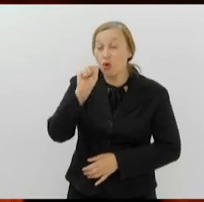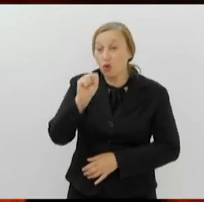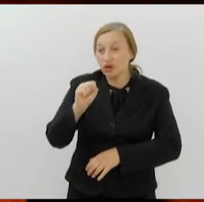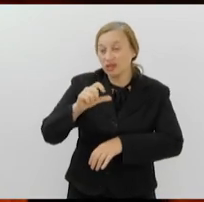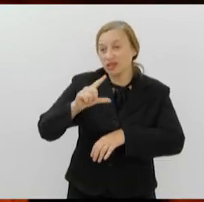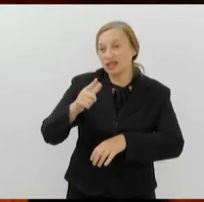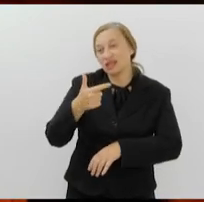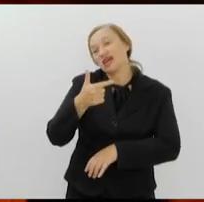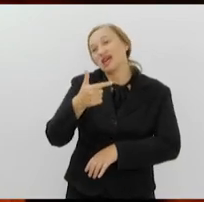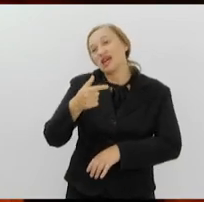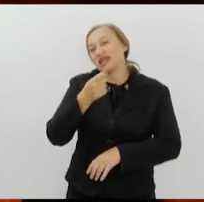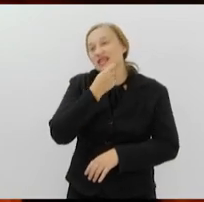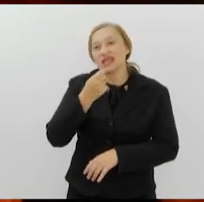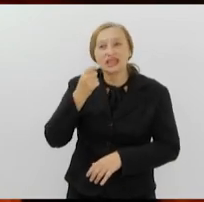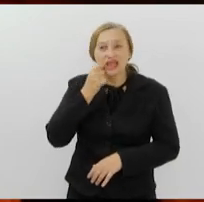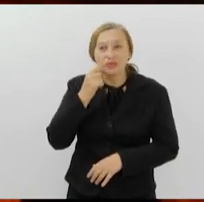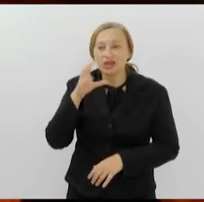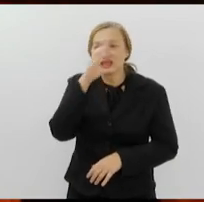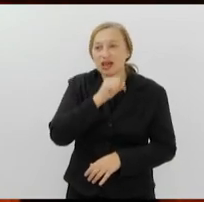às 11 horas da manhã.